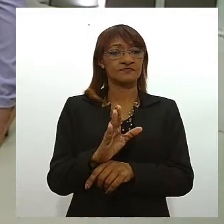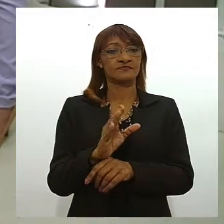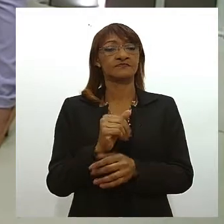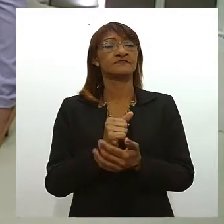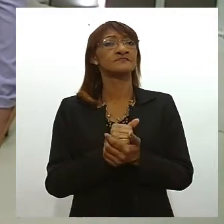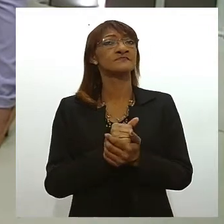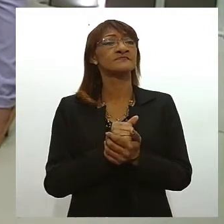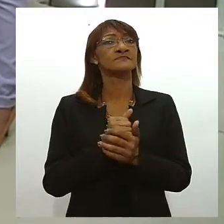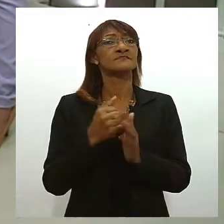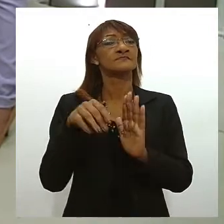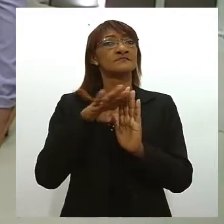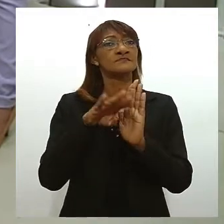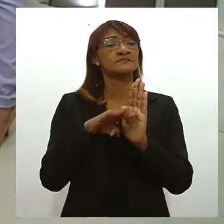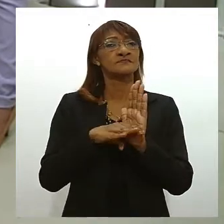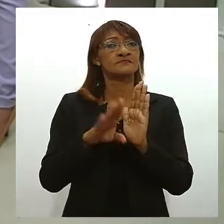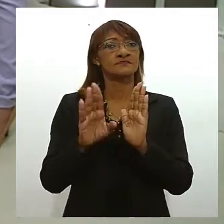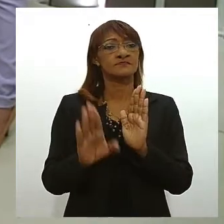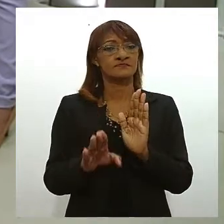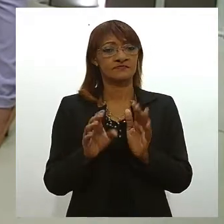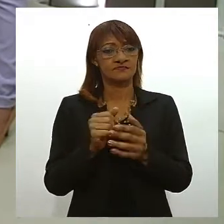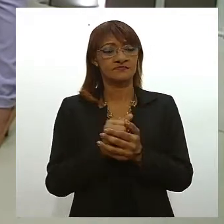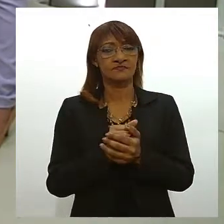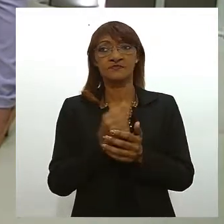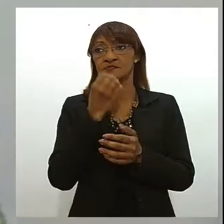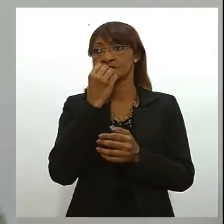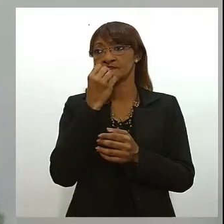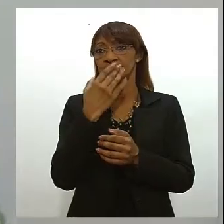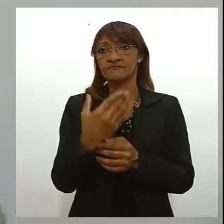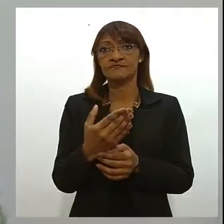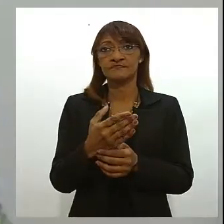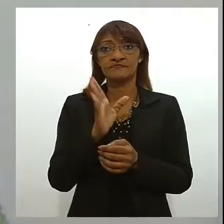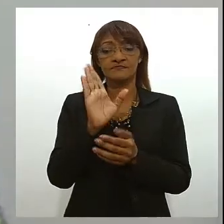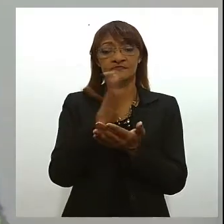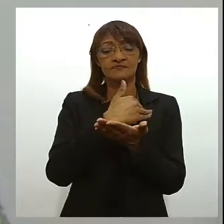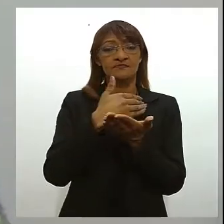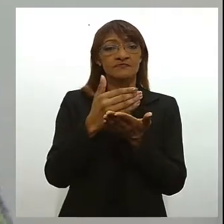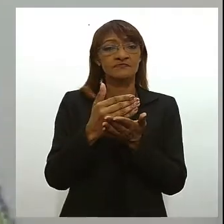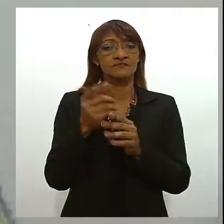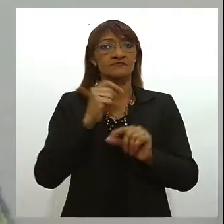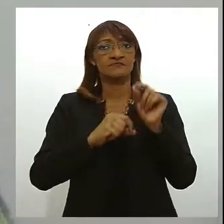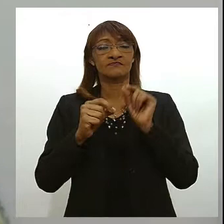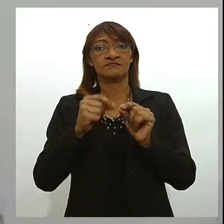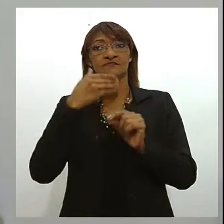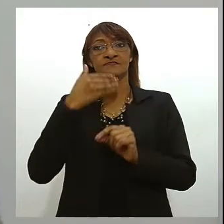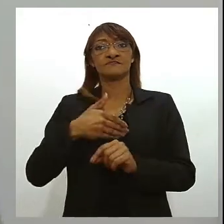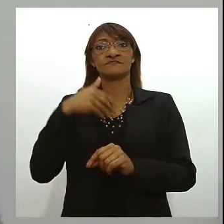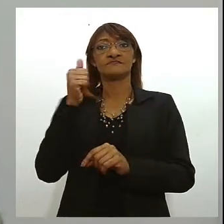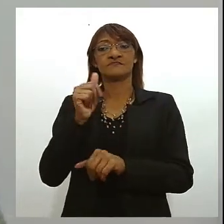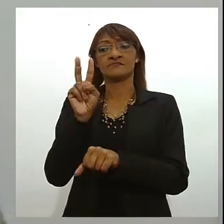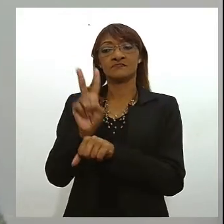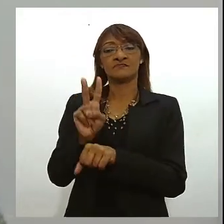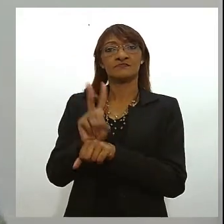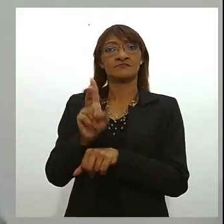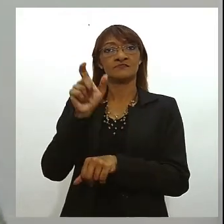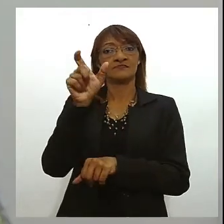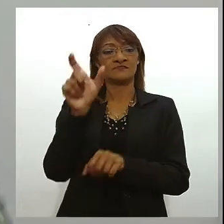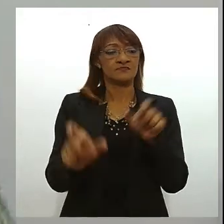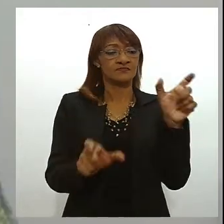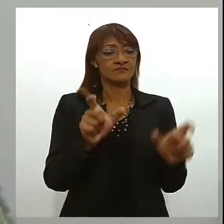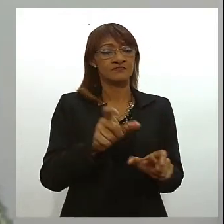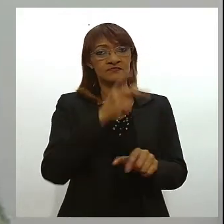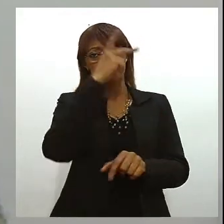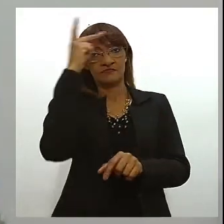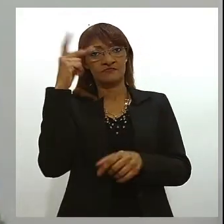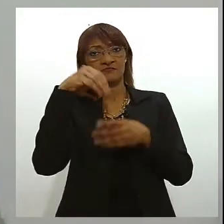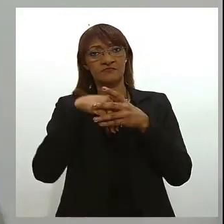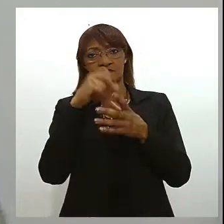Então, realmente é um ponto, né? É uma base que a gente vai ter para prestar uma assistência de qualidade aos nossos pacientes que aqui são atendidos, que esse é o nosso